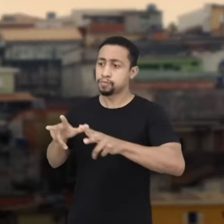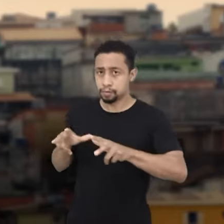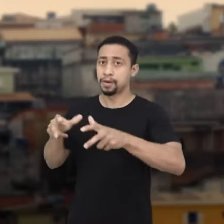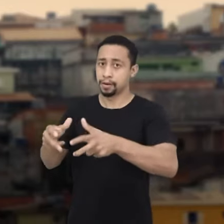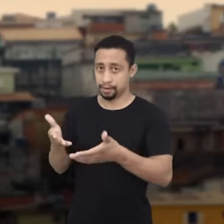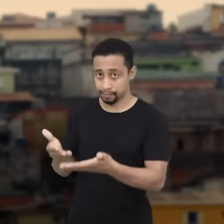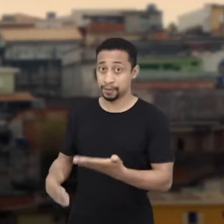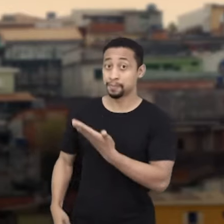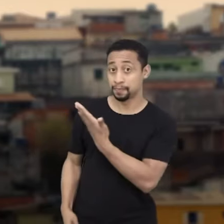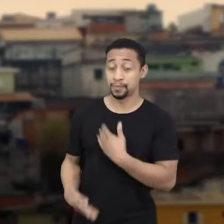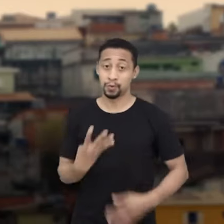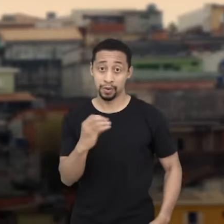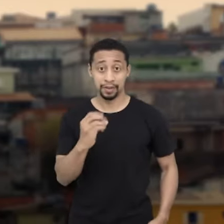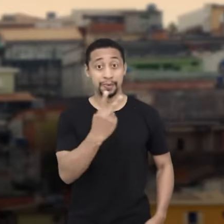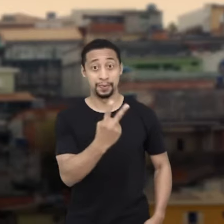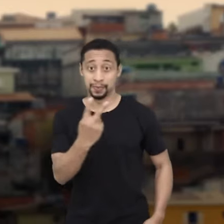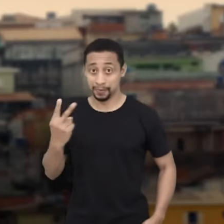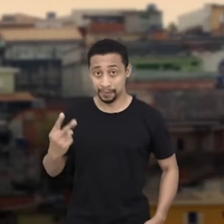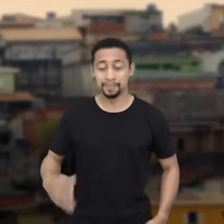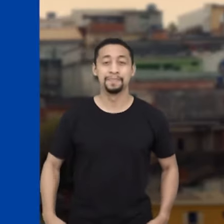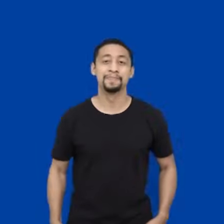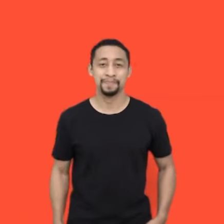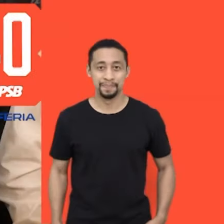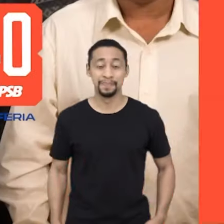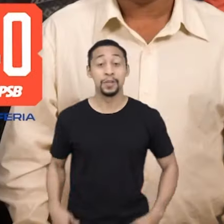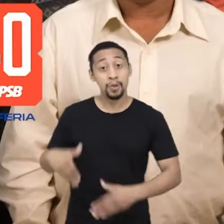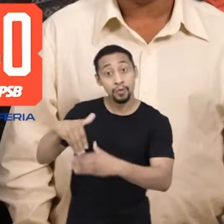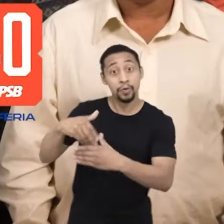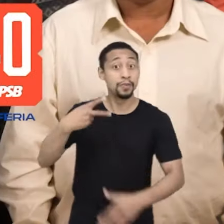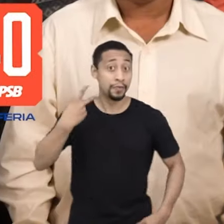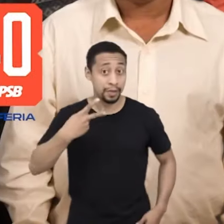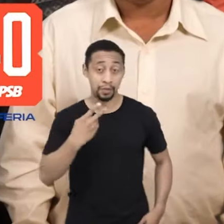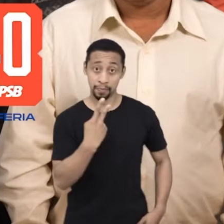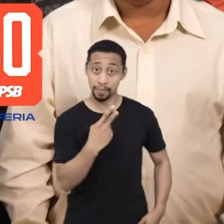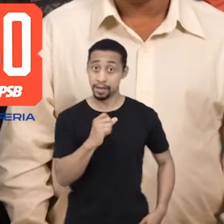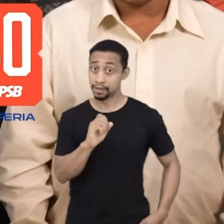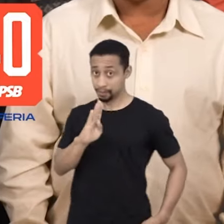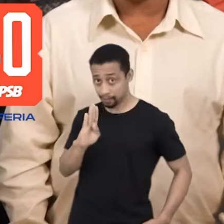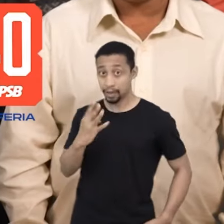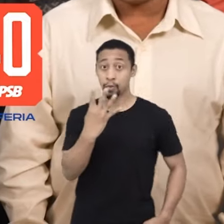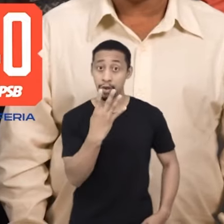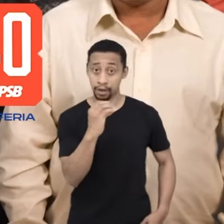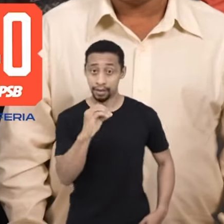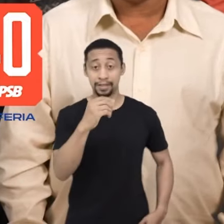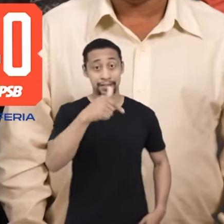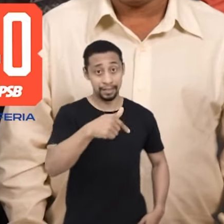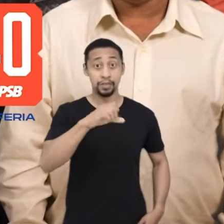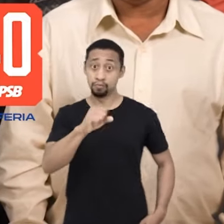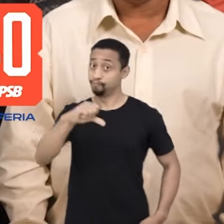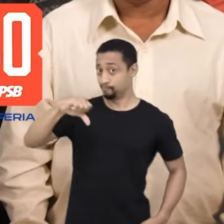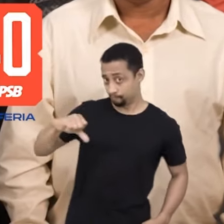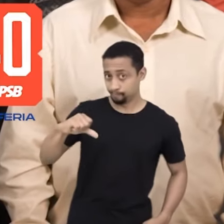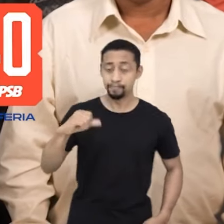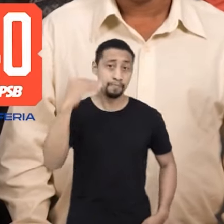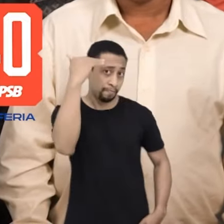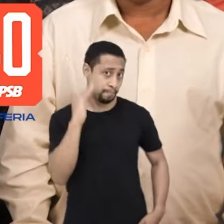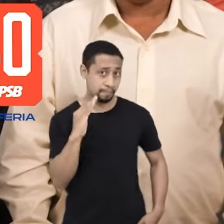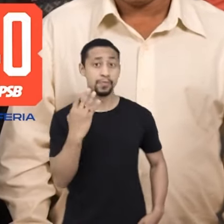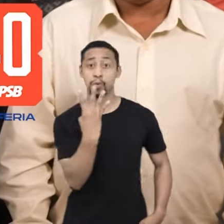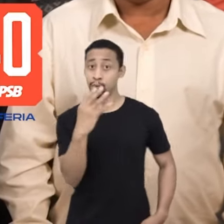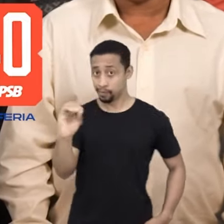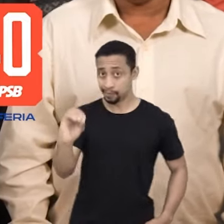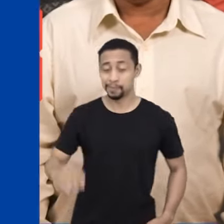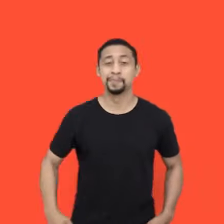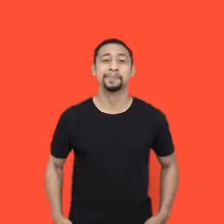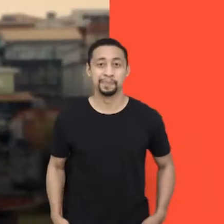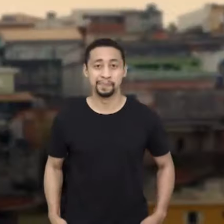voz da Câmara. William Calegaro, 40, 2, 2, 2, 2. Vote vereador PSB, 40, 7, 8, 9. Prefeita Tabata,